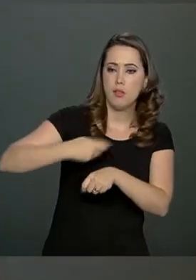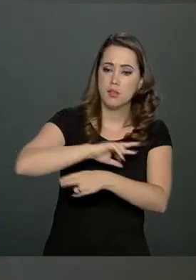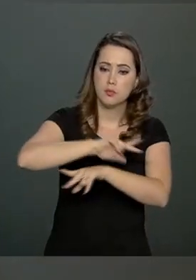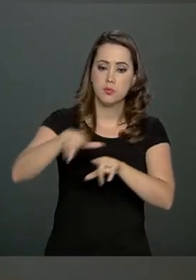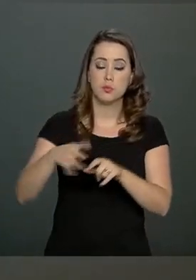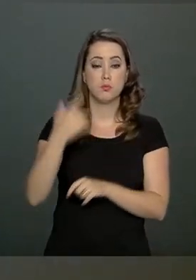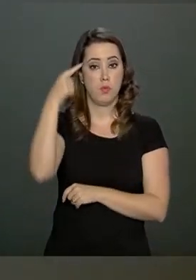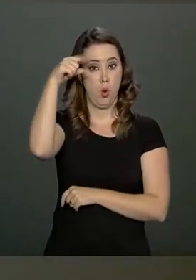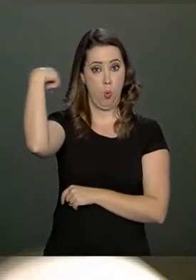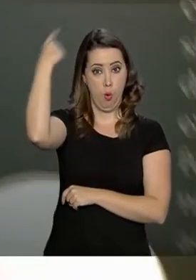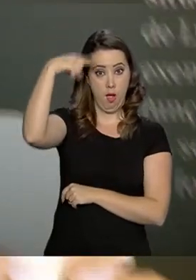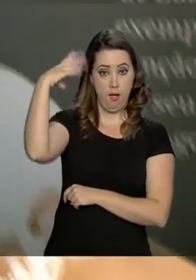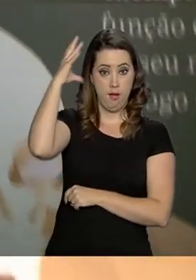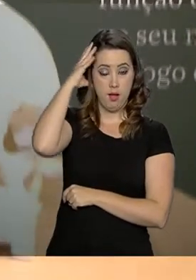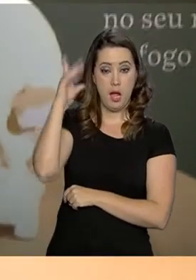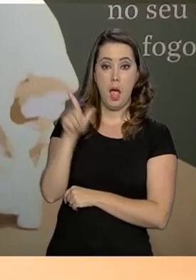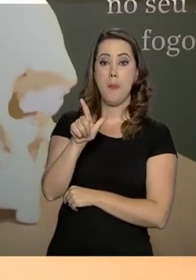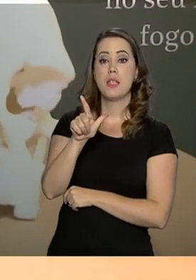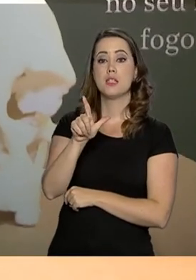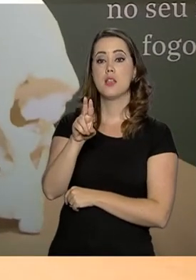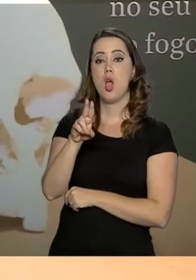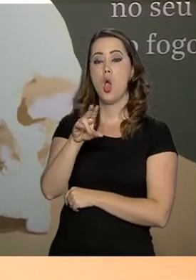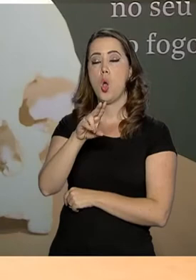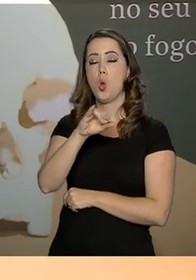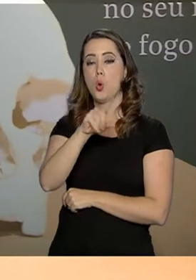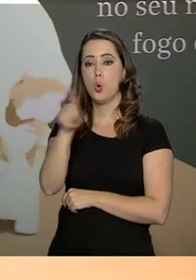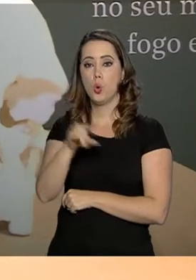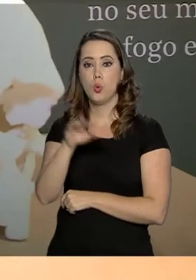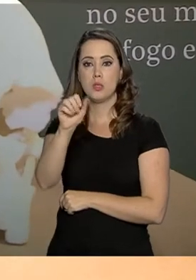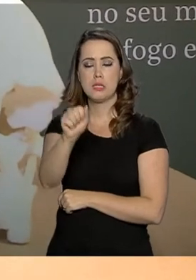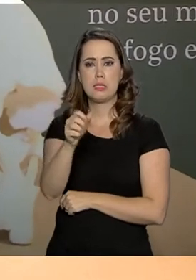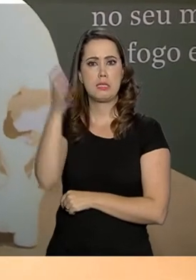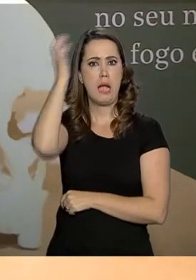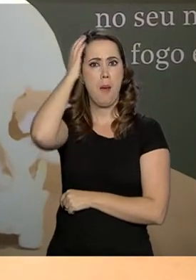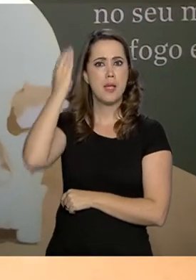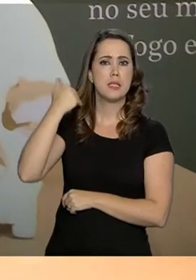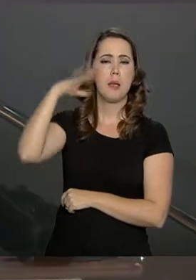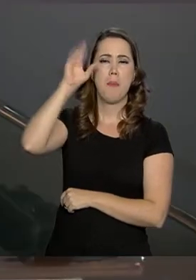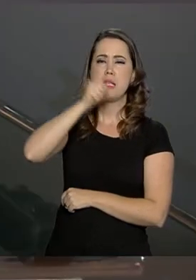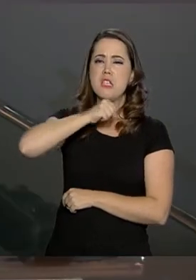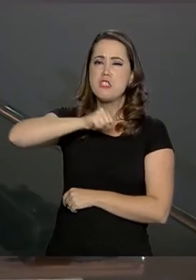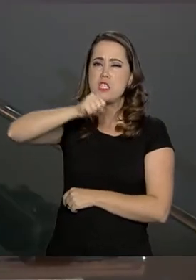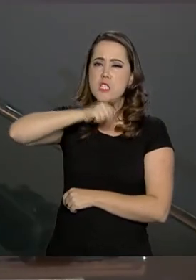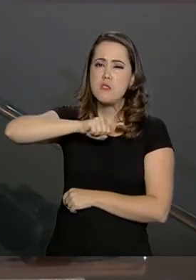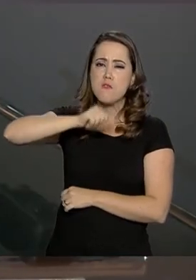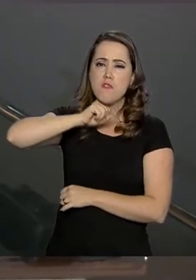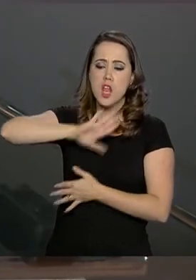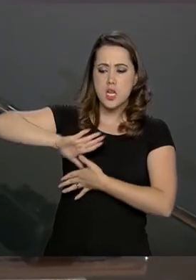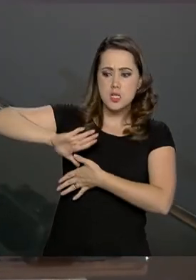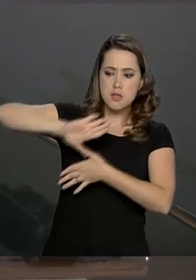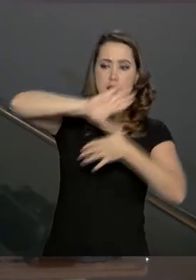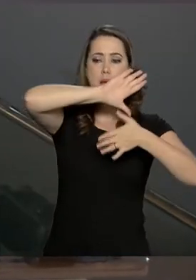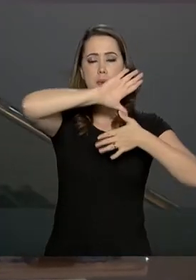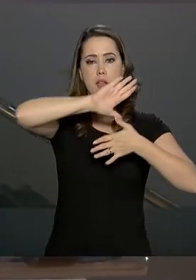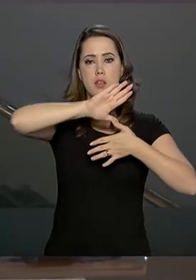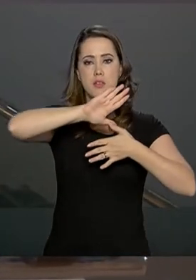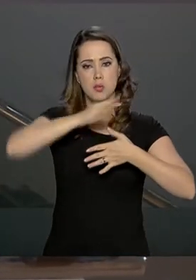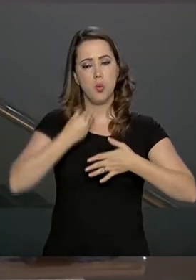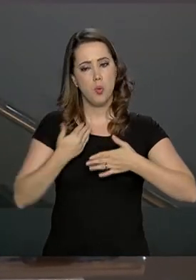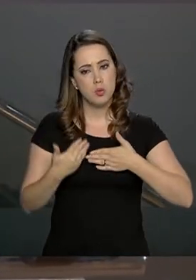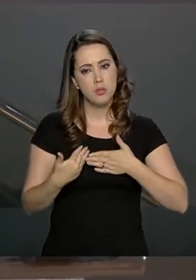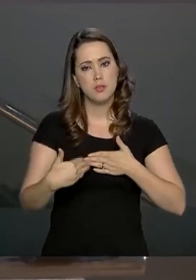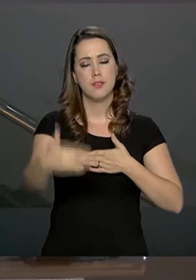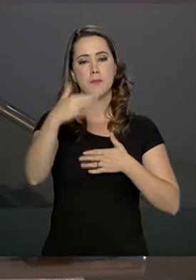O crânio de Luzia, o fóssil humano mais antigo das Américas, sobreviveu. A nossa alegria em receber